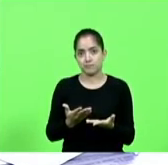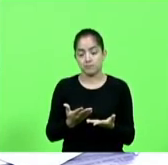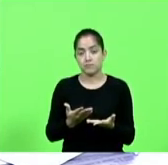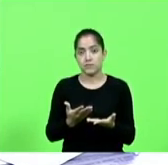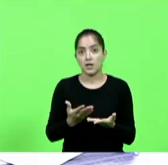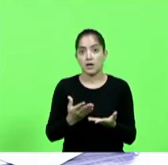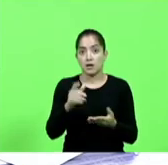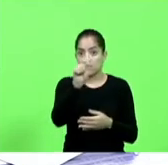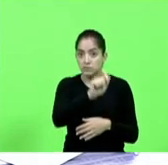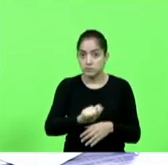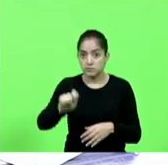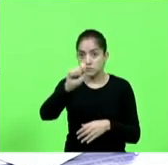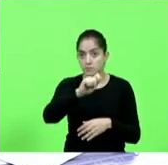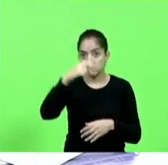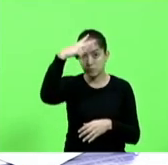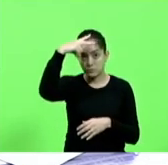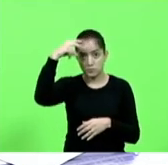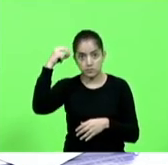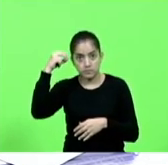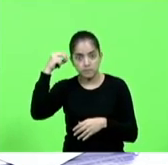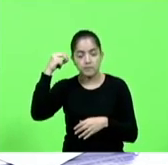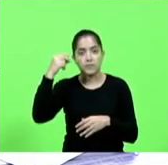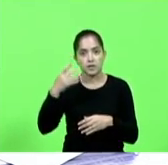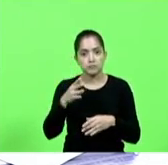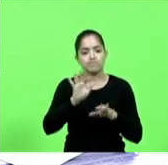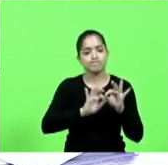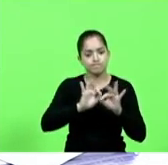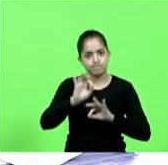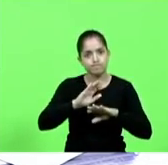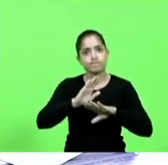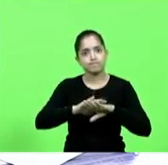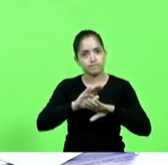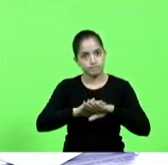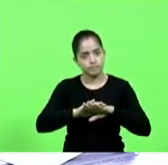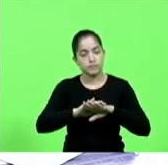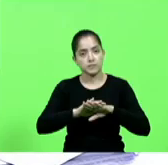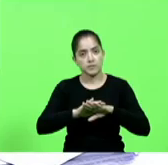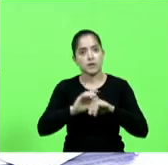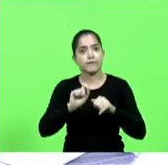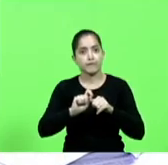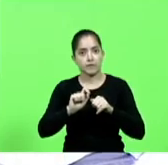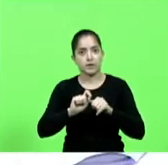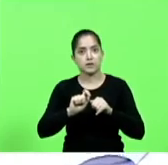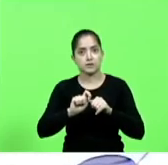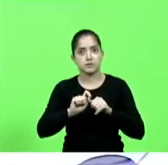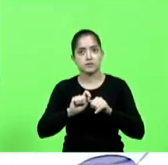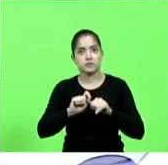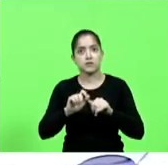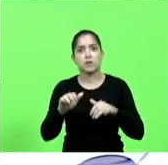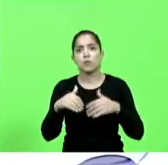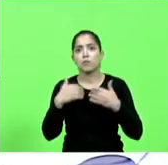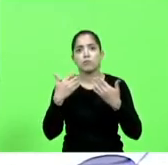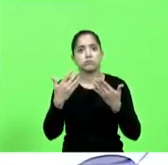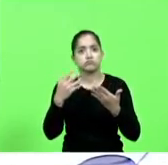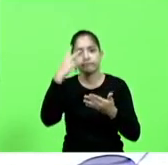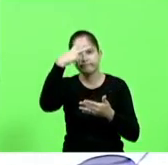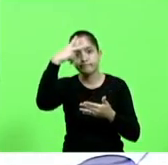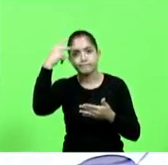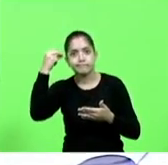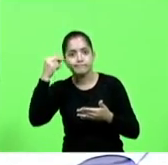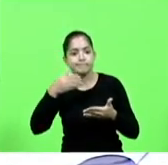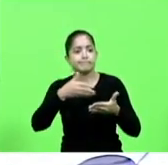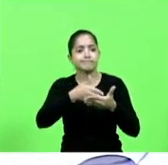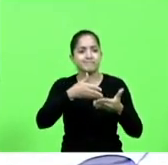associação dos prefeitos fez a sua parte, deputado Lima. Qual é o prefeito em sã consciência que vai criar